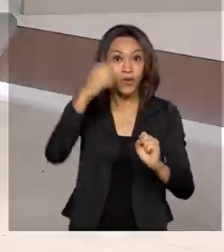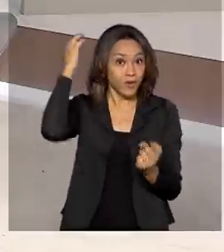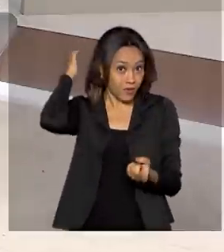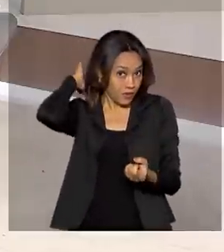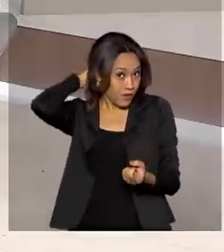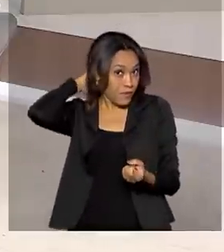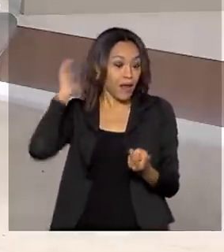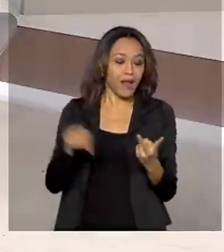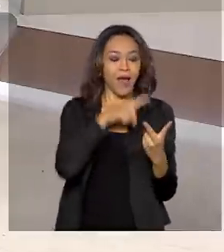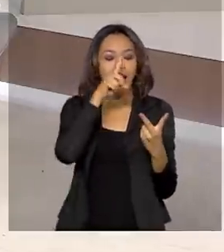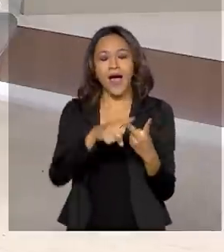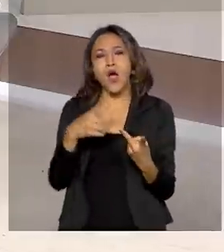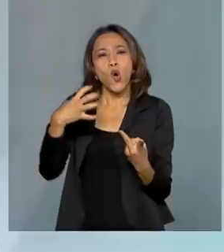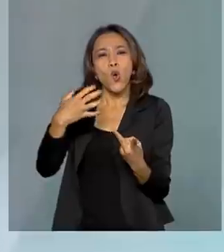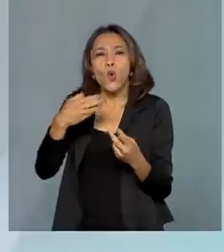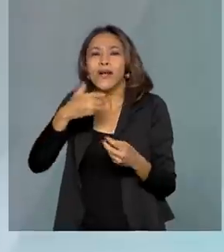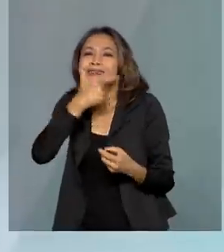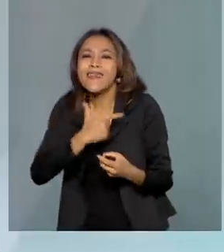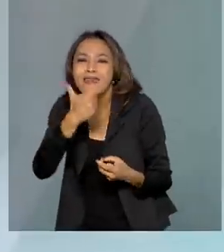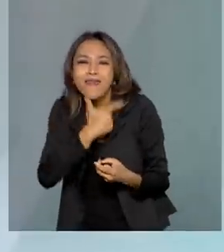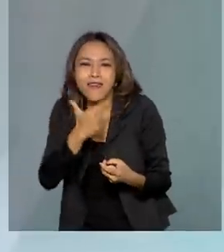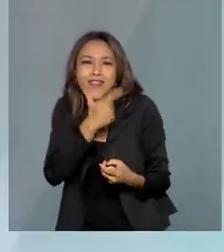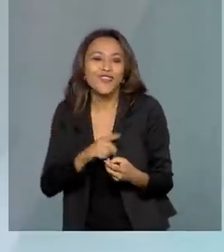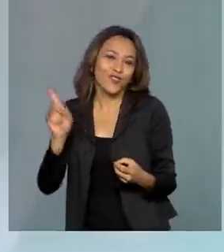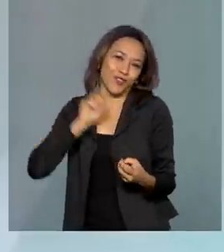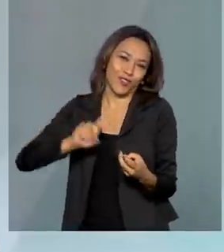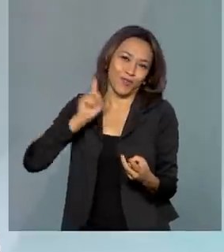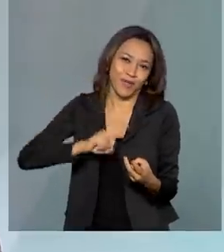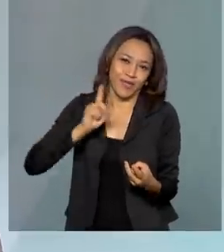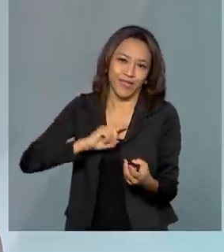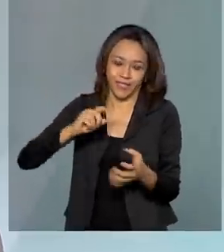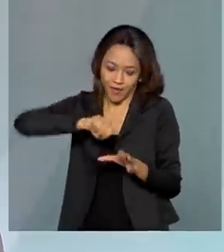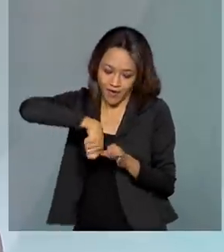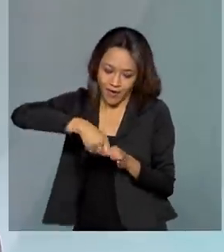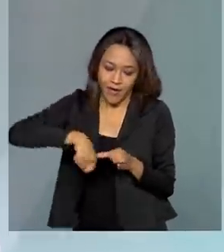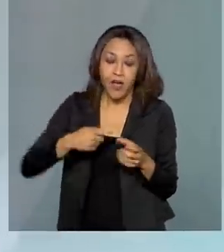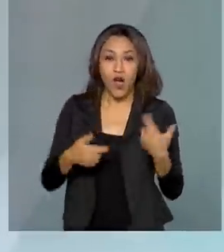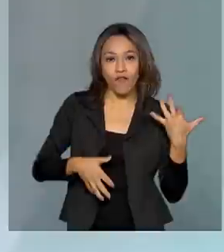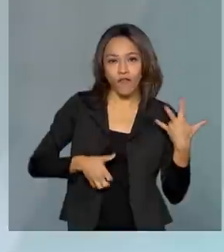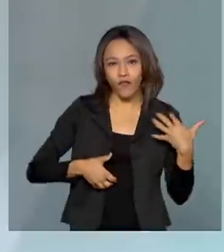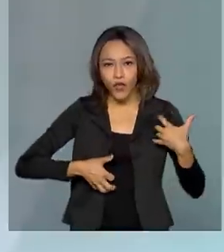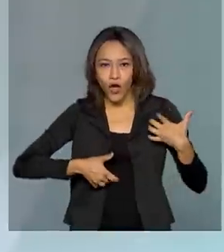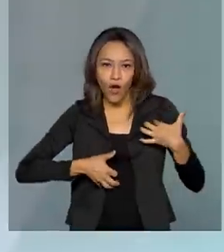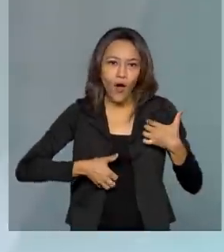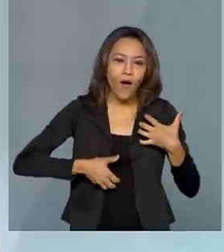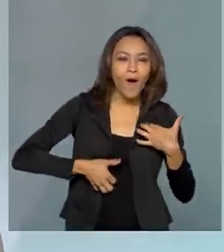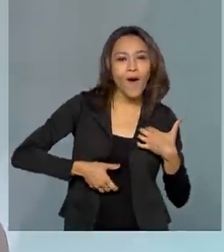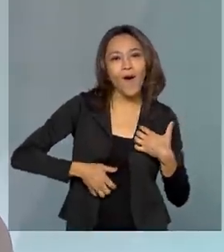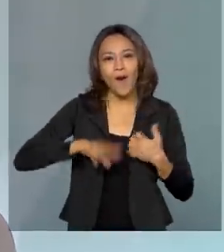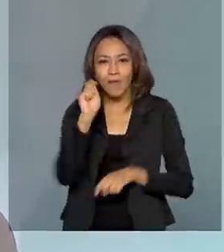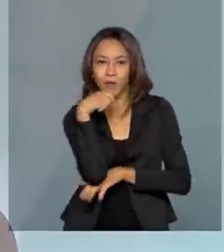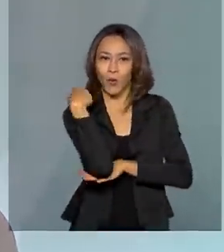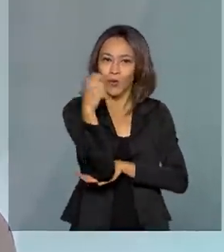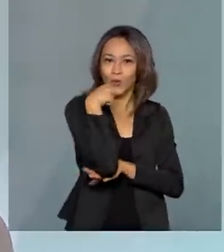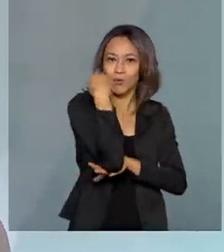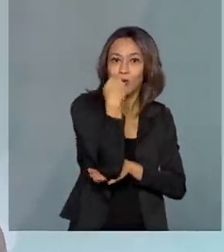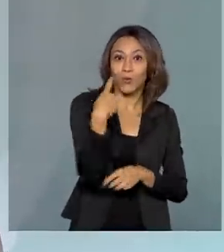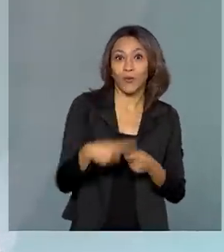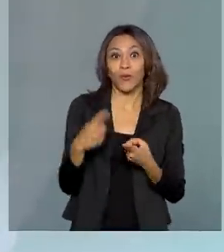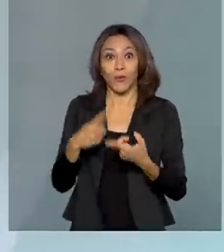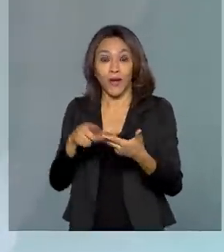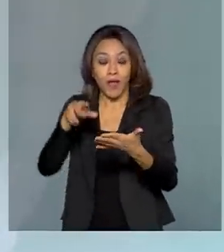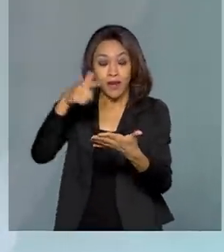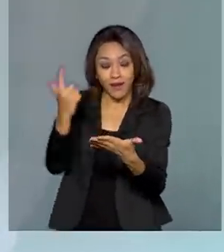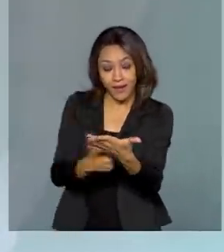o queijo mineiro, o modo de fazer a viola do coxo no Mato Grosso do Sul, a literatura de Cordel,